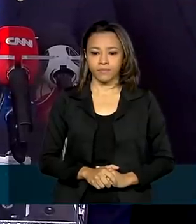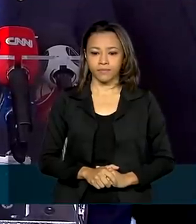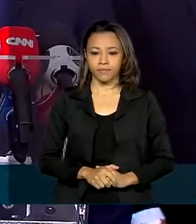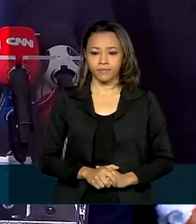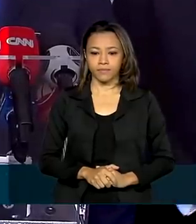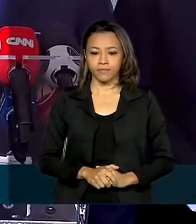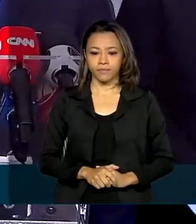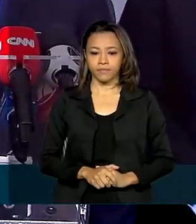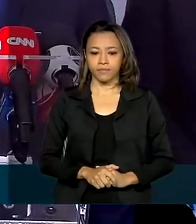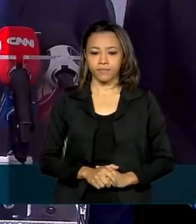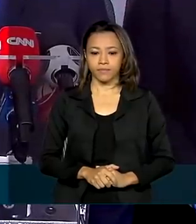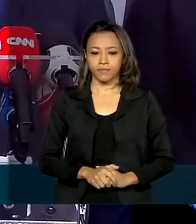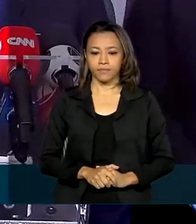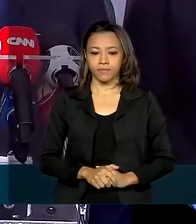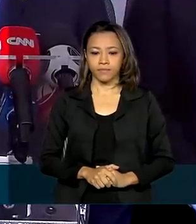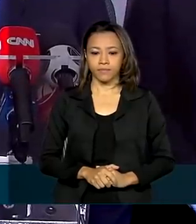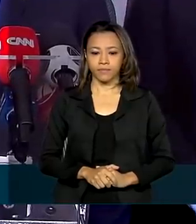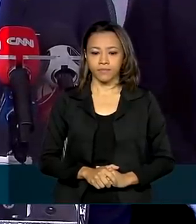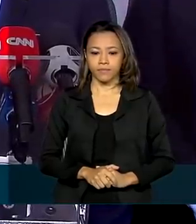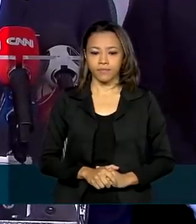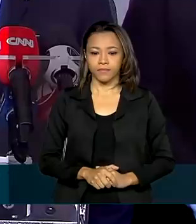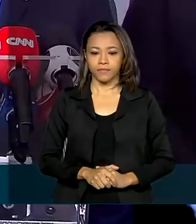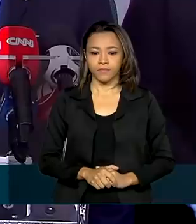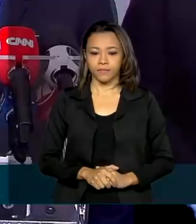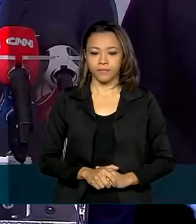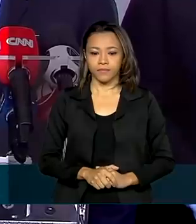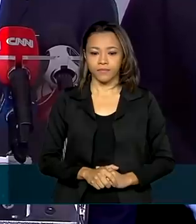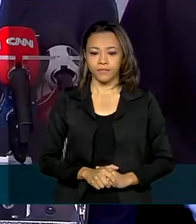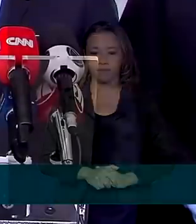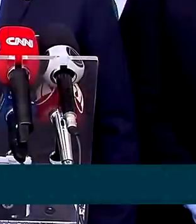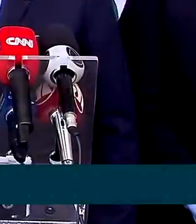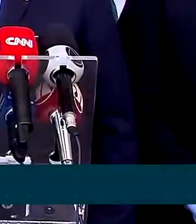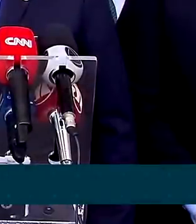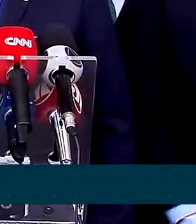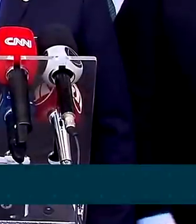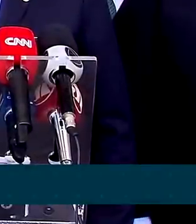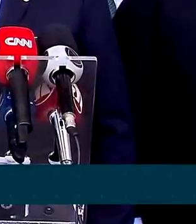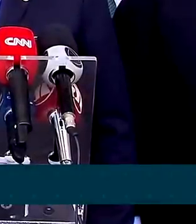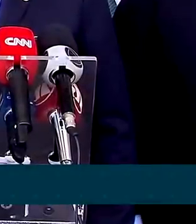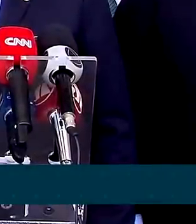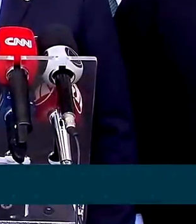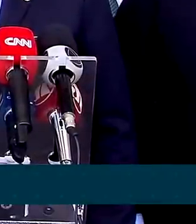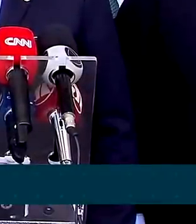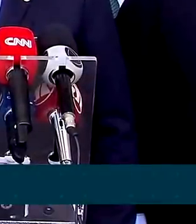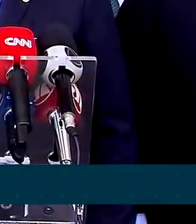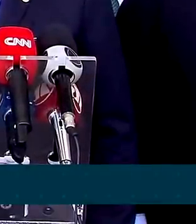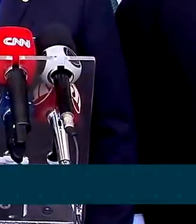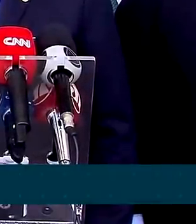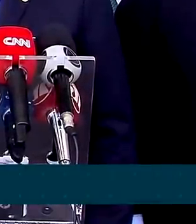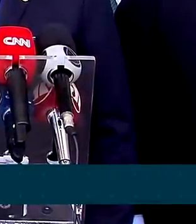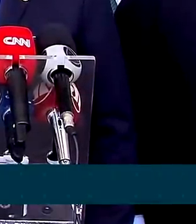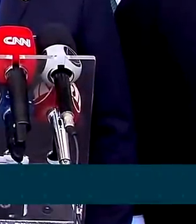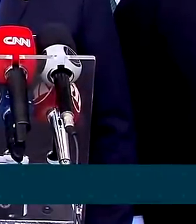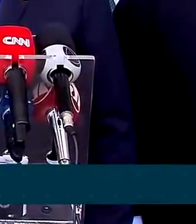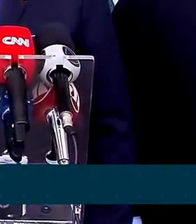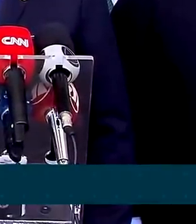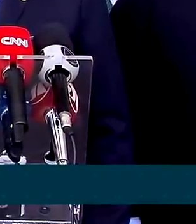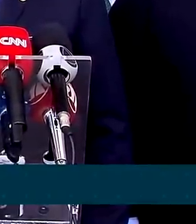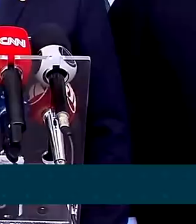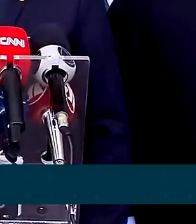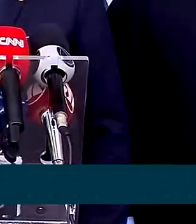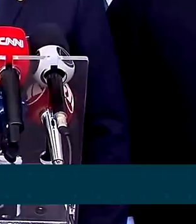invisíveis, porque o Brasil, segundo a doutrina, orientação do Paulo Guedes,